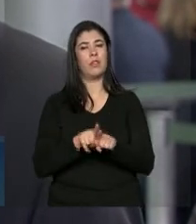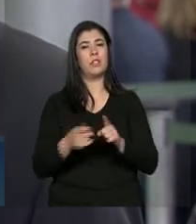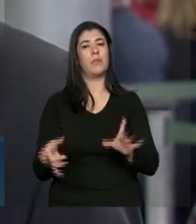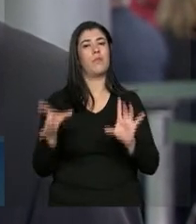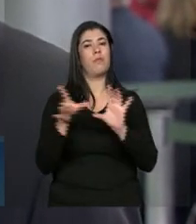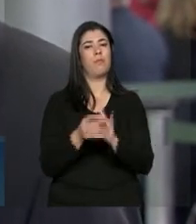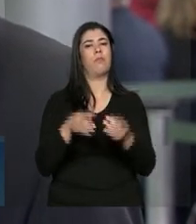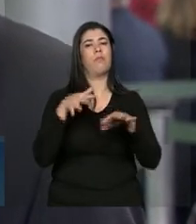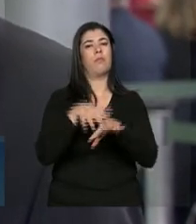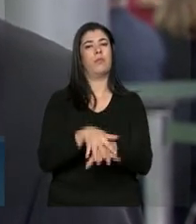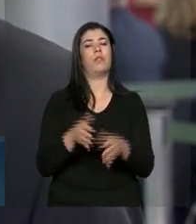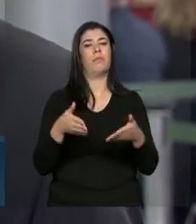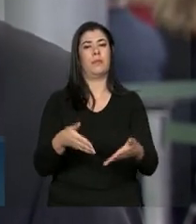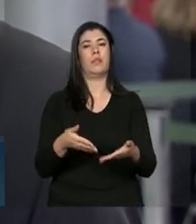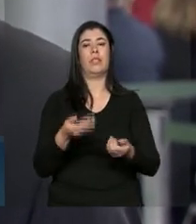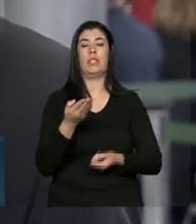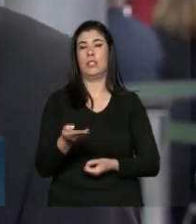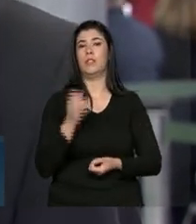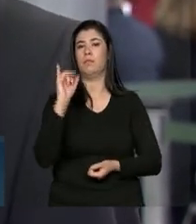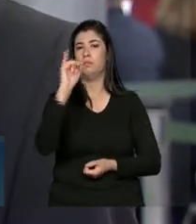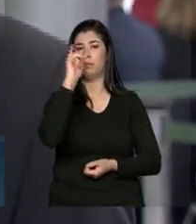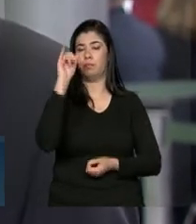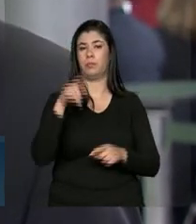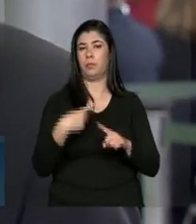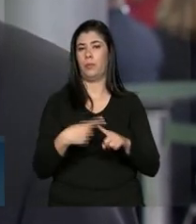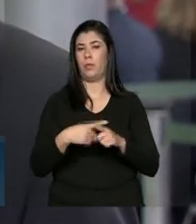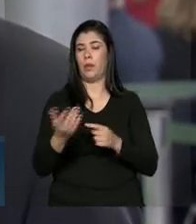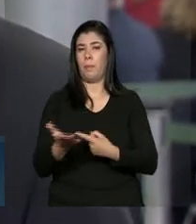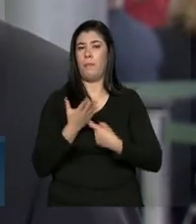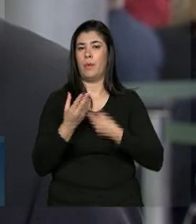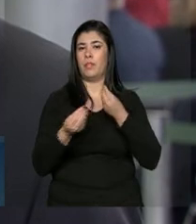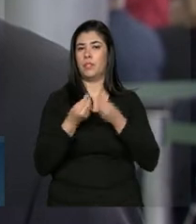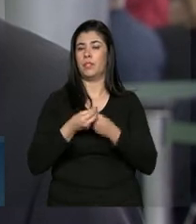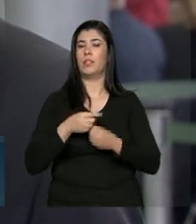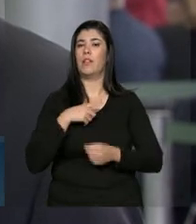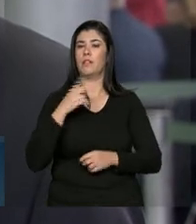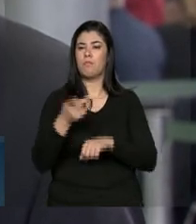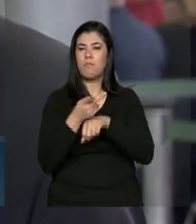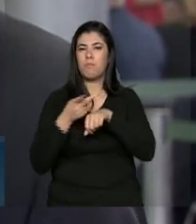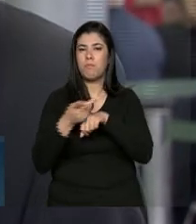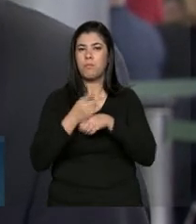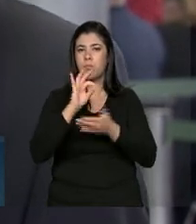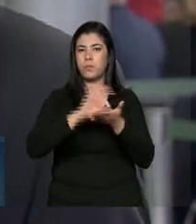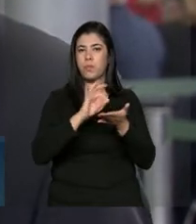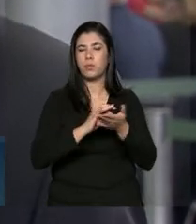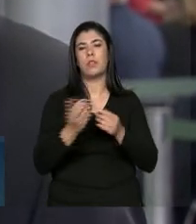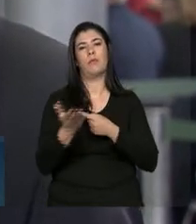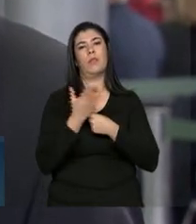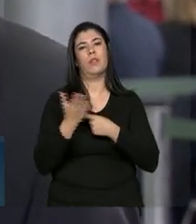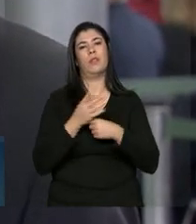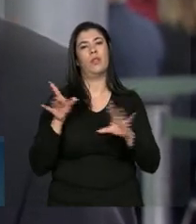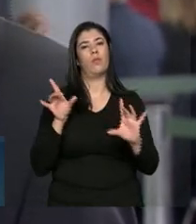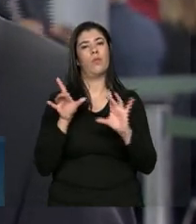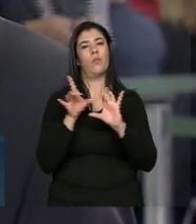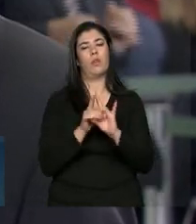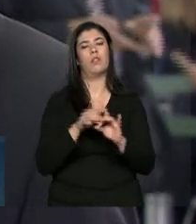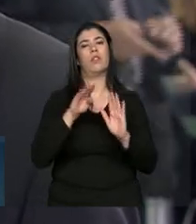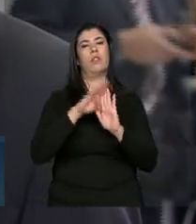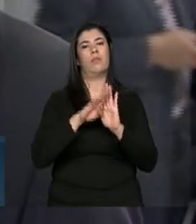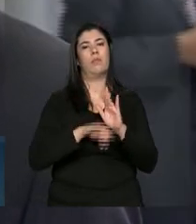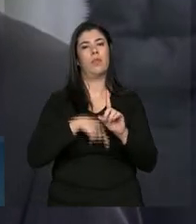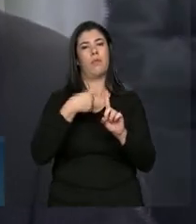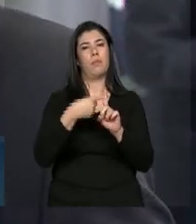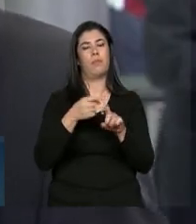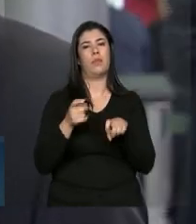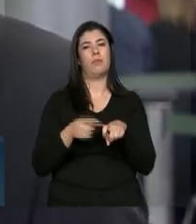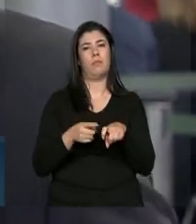também possa participar. Então isso nos demonstra como teve uma grande procura e vai ajudando a consolidar o programa Mais Médicos.